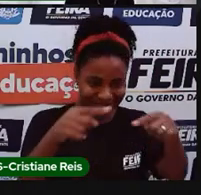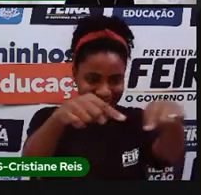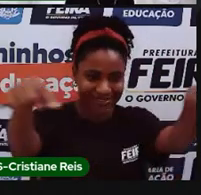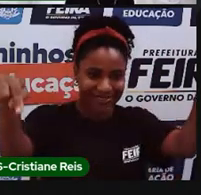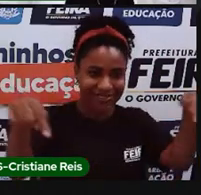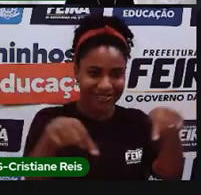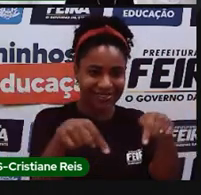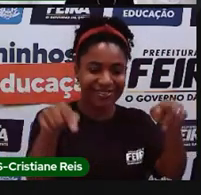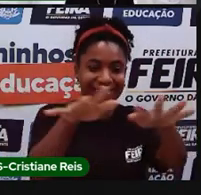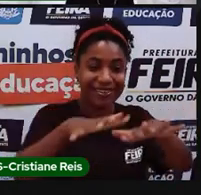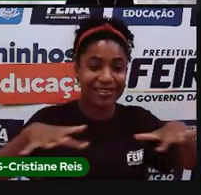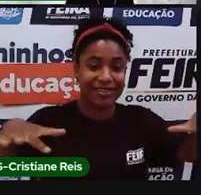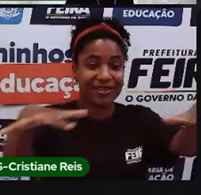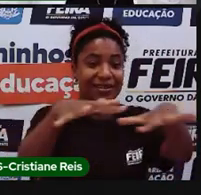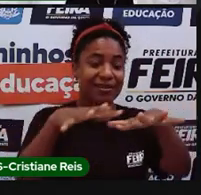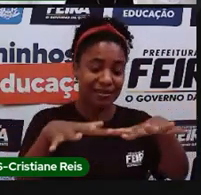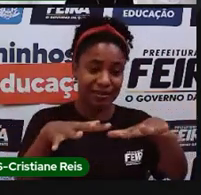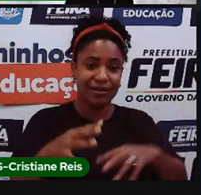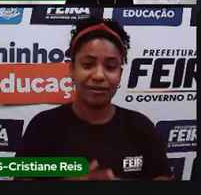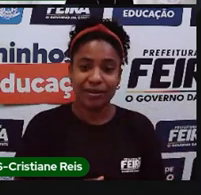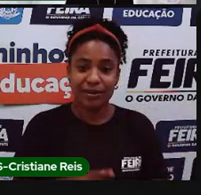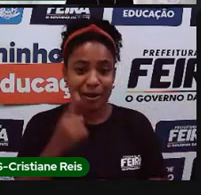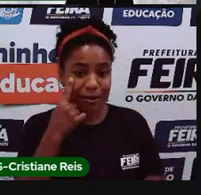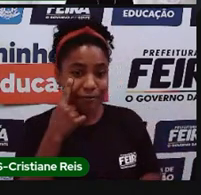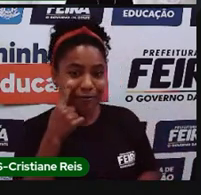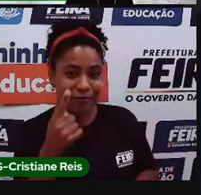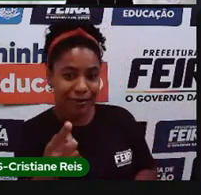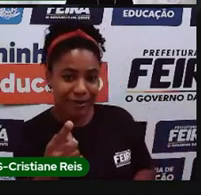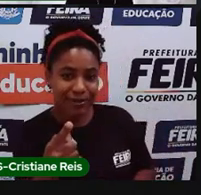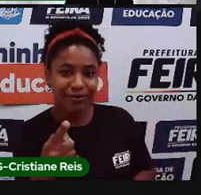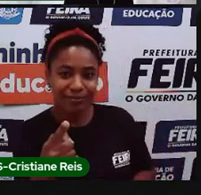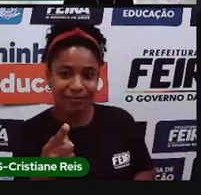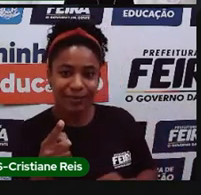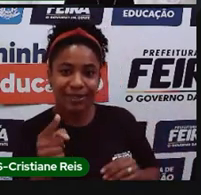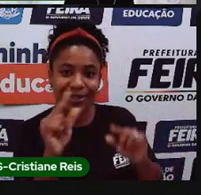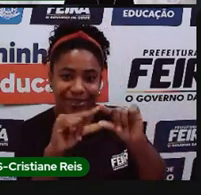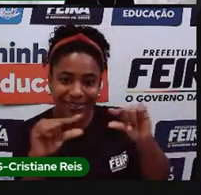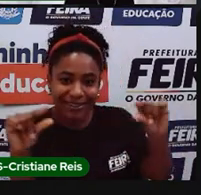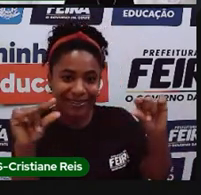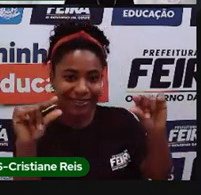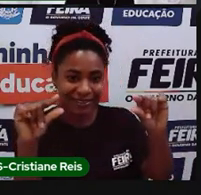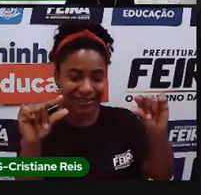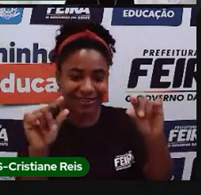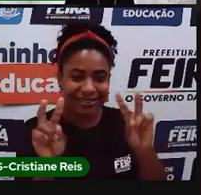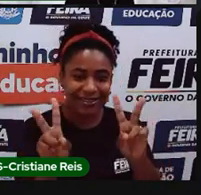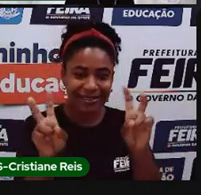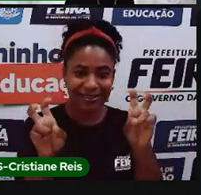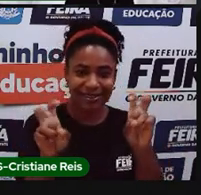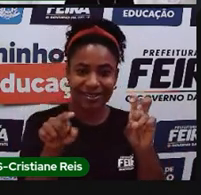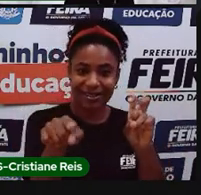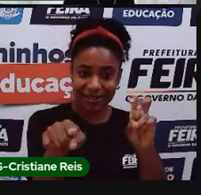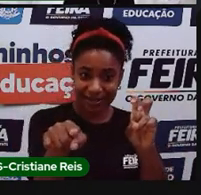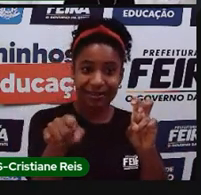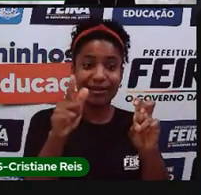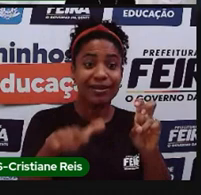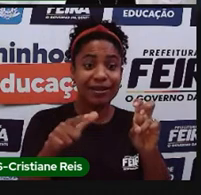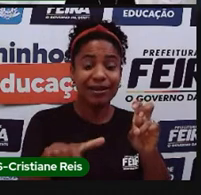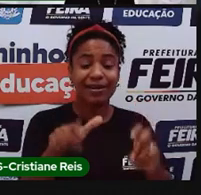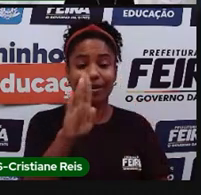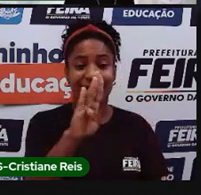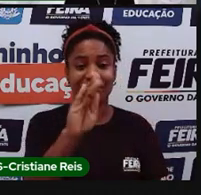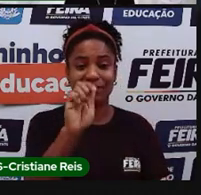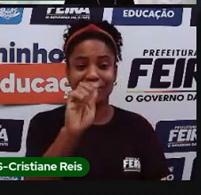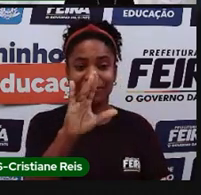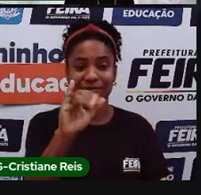exemplo pra vocês, né, com destaque enorme aqui, né, pra essa bacia do Amazonas, né, a gente